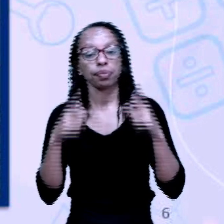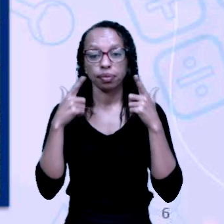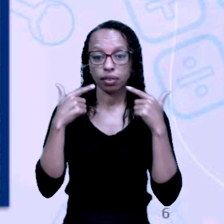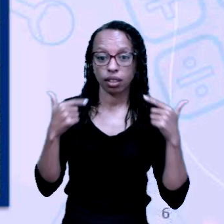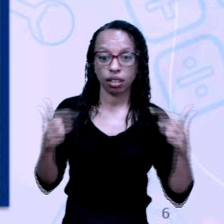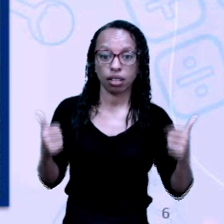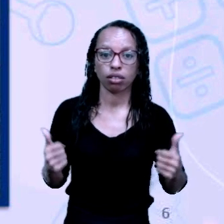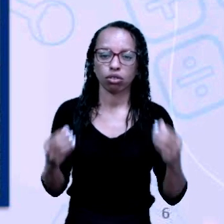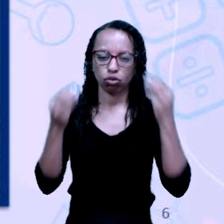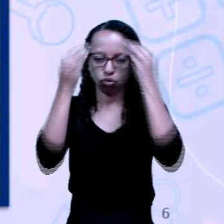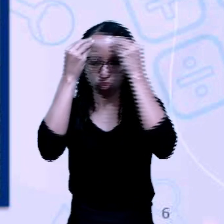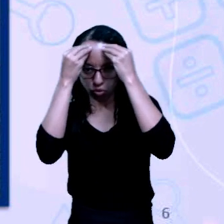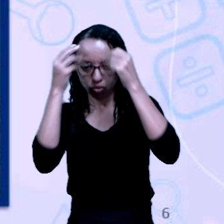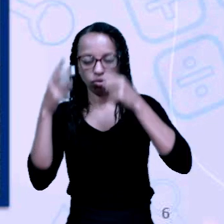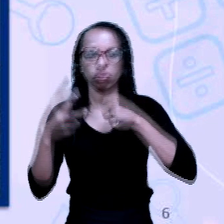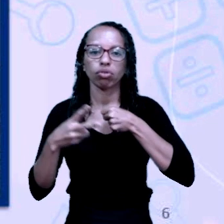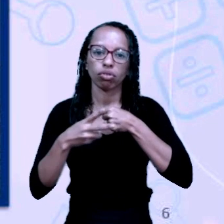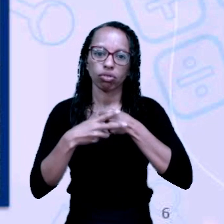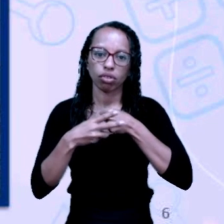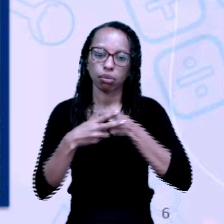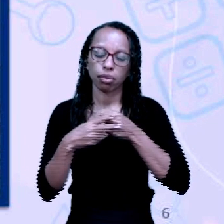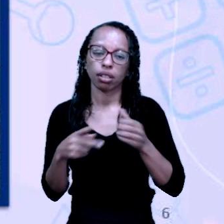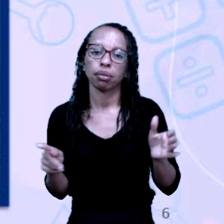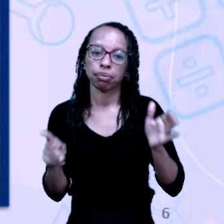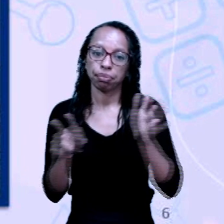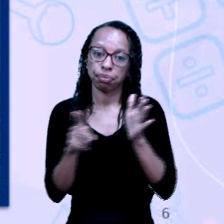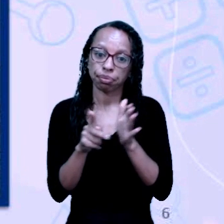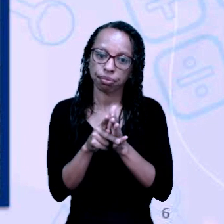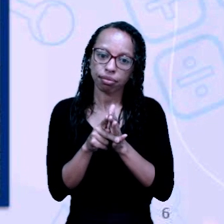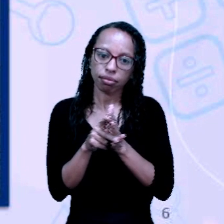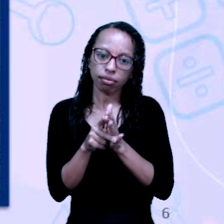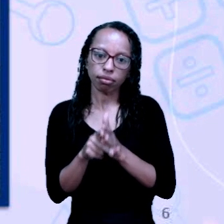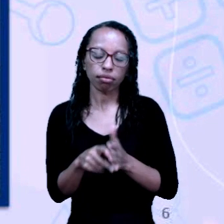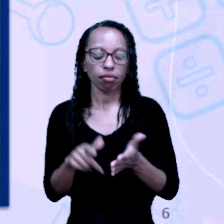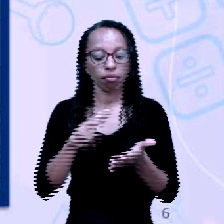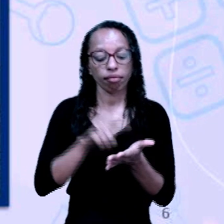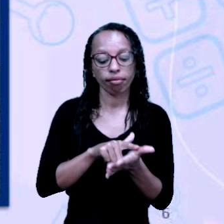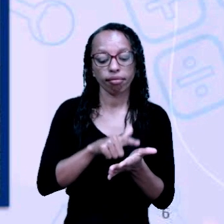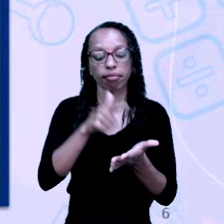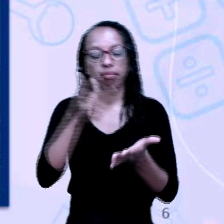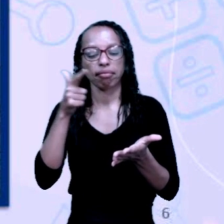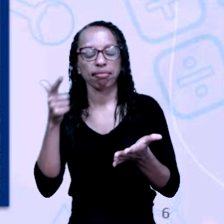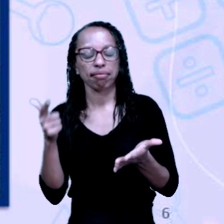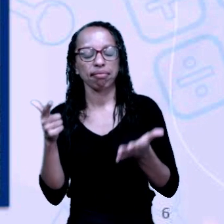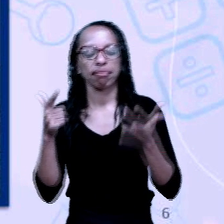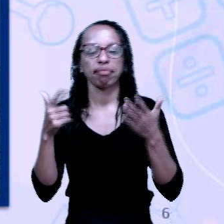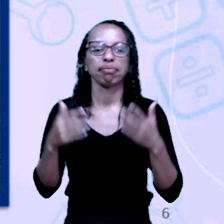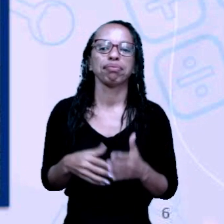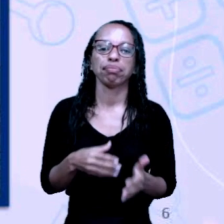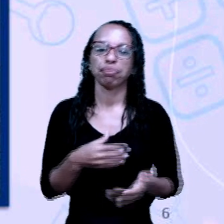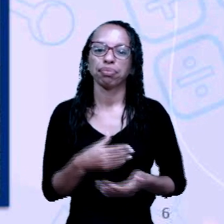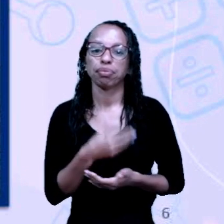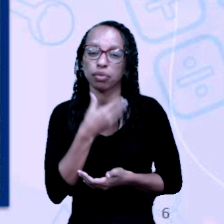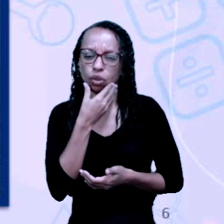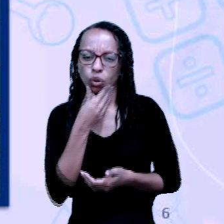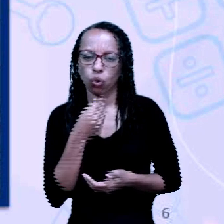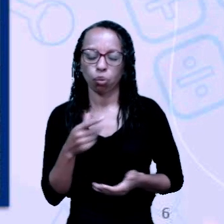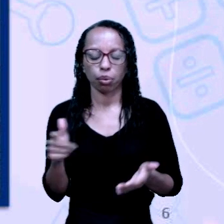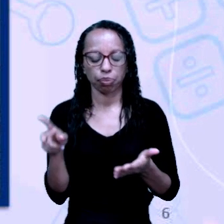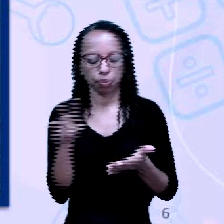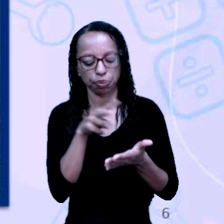e no jornal, que o senhor está lendo super concentrado, que daqui a pouco a gente vai falar um pouquinho mais sobre ele.